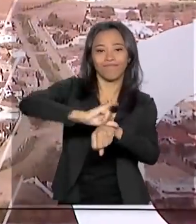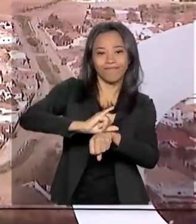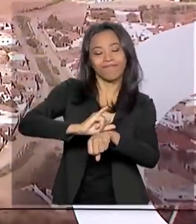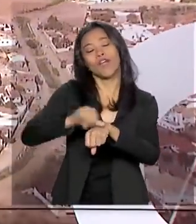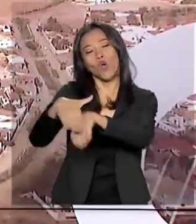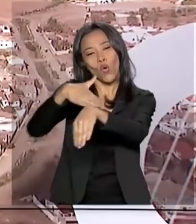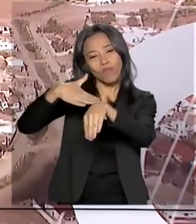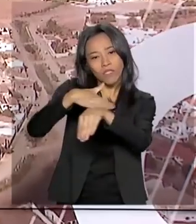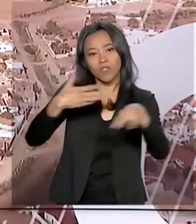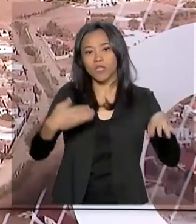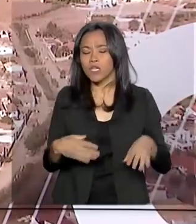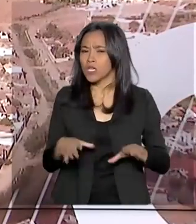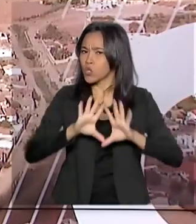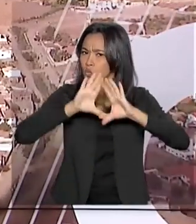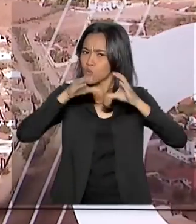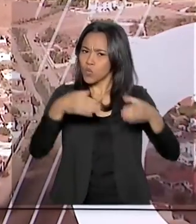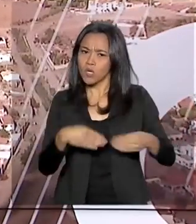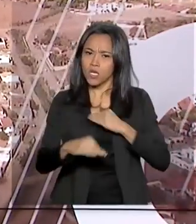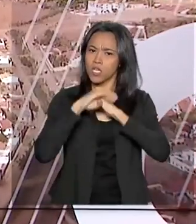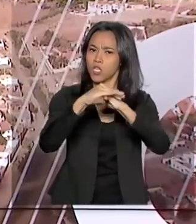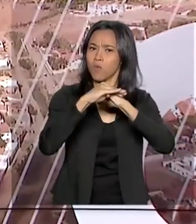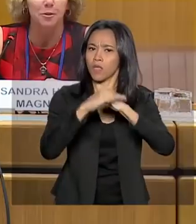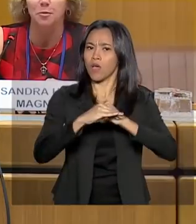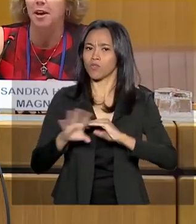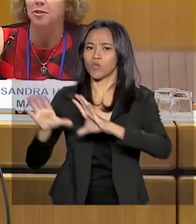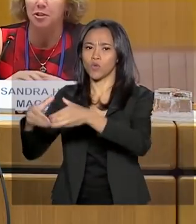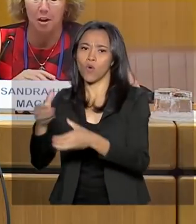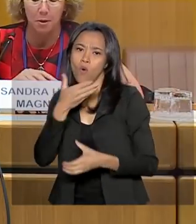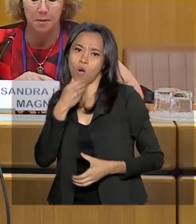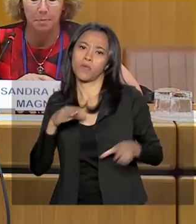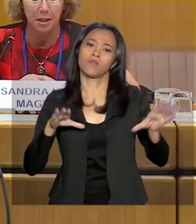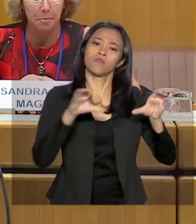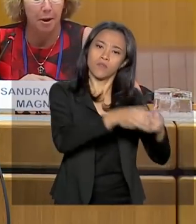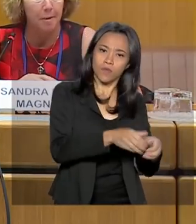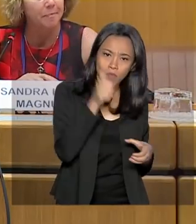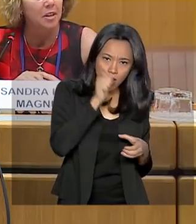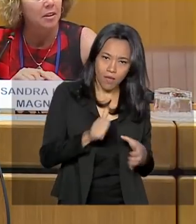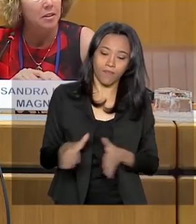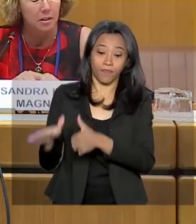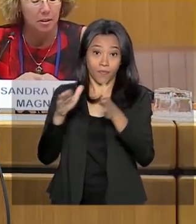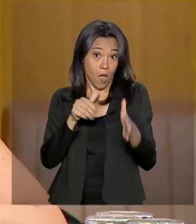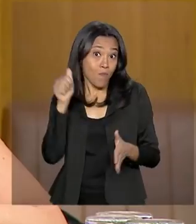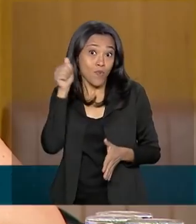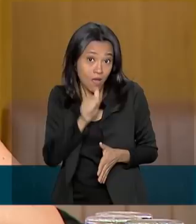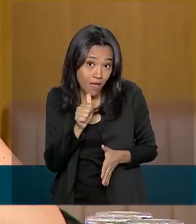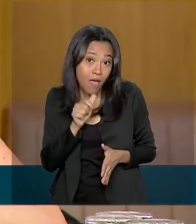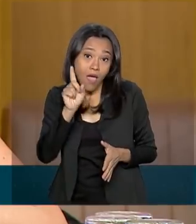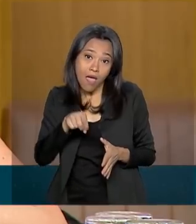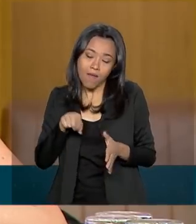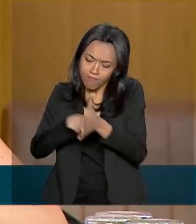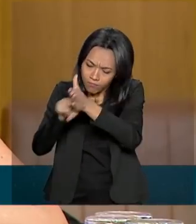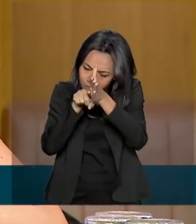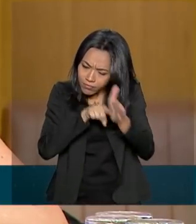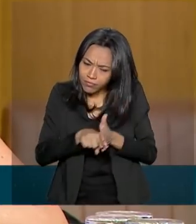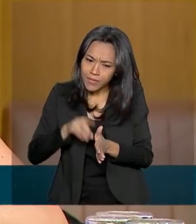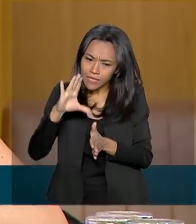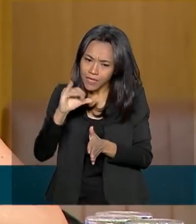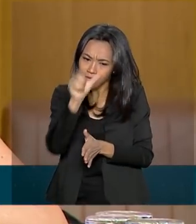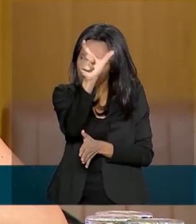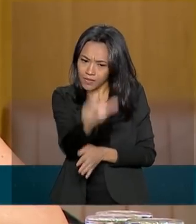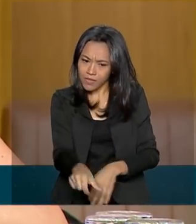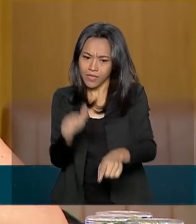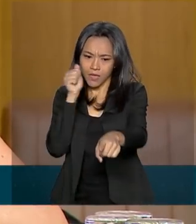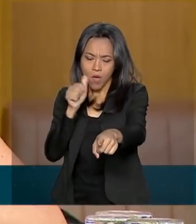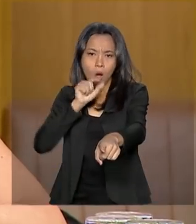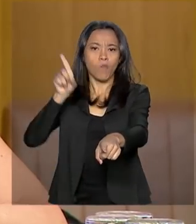igualdade de gênero com mulheres astronautas. Lugar de mulher é na ciência. Quem garante é a astronauta